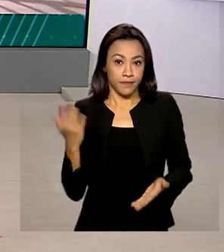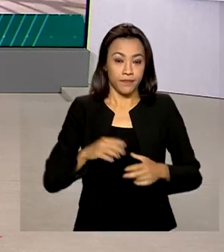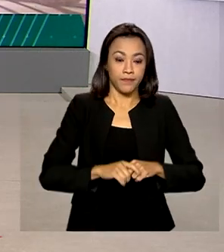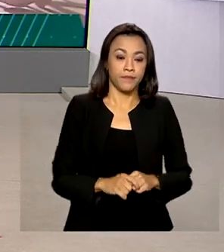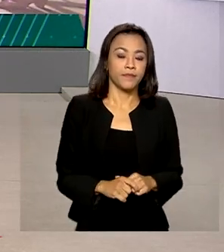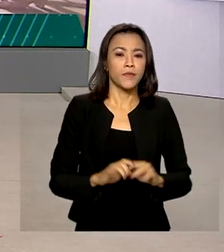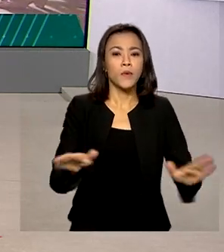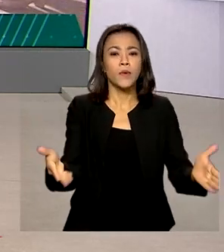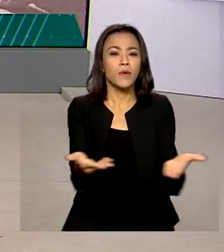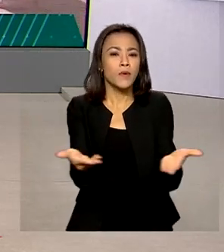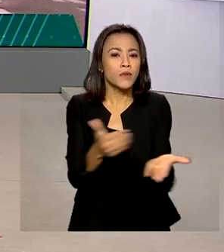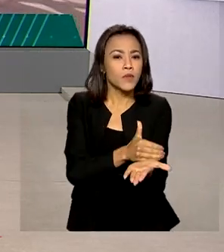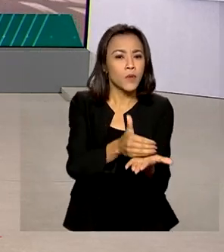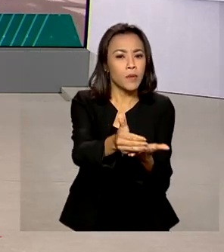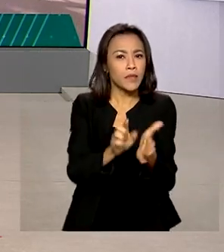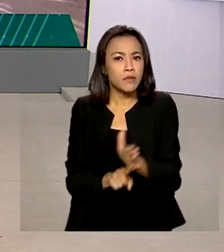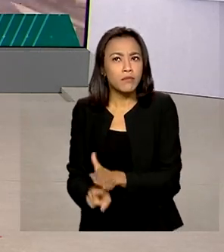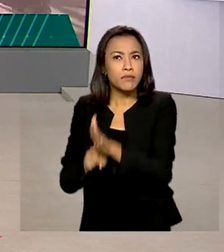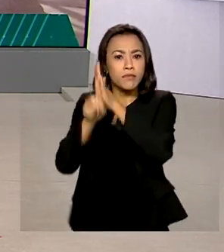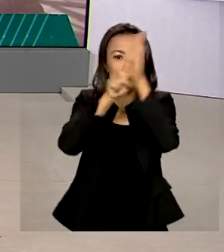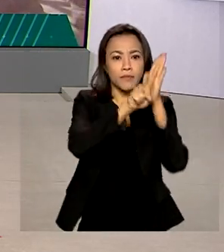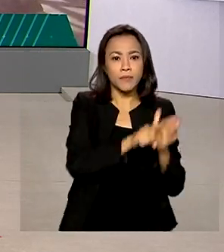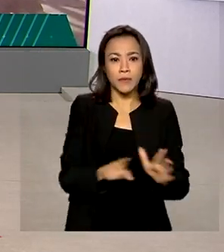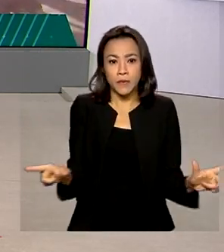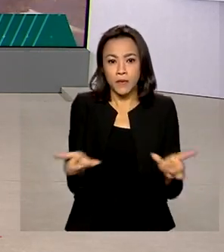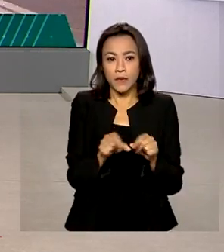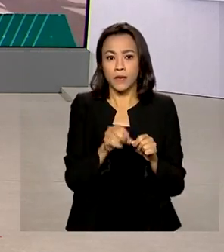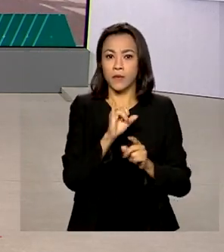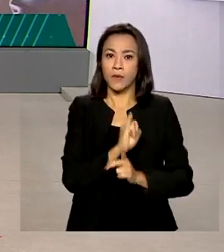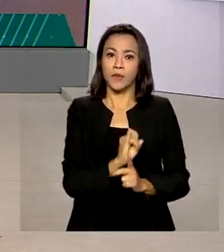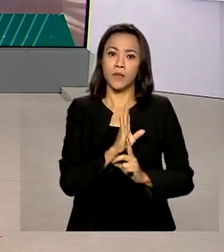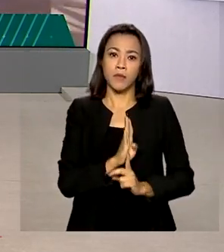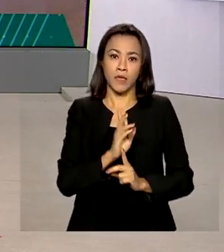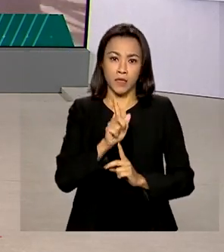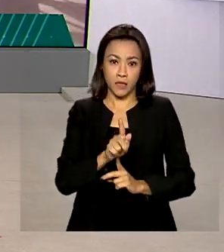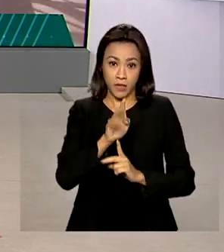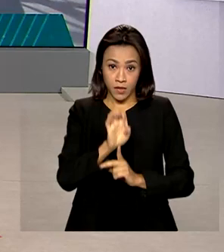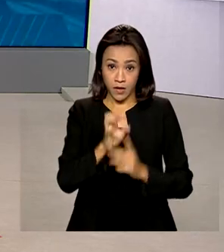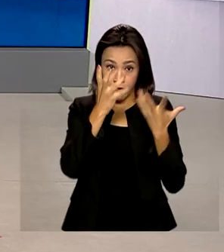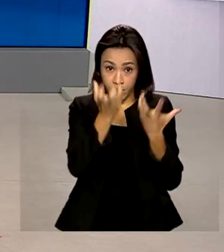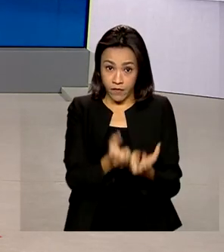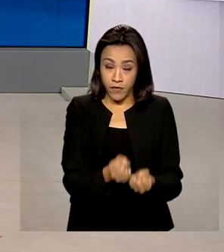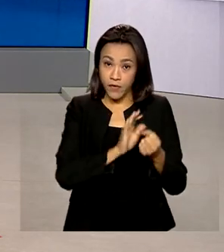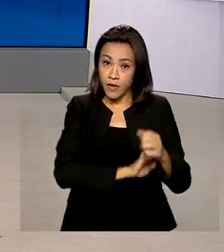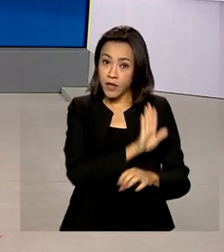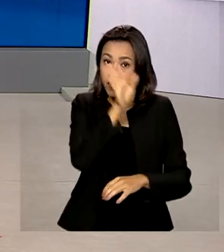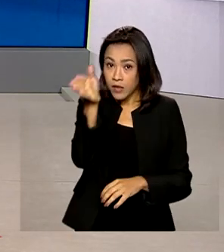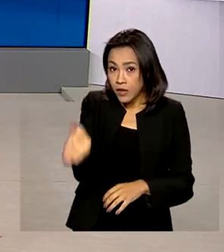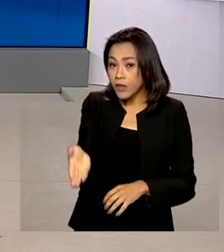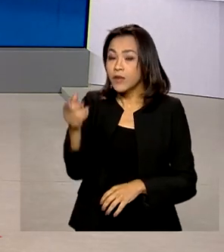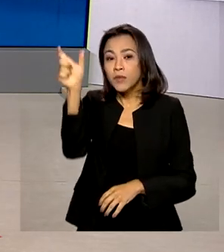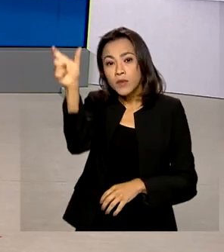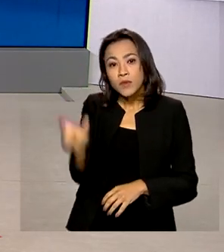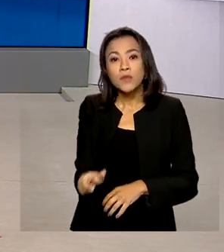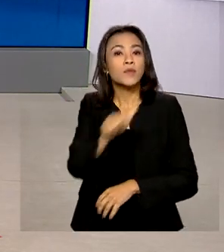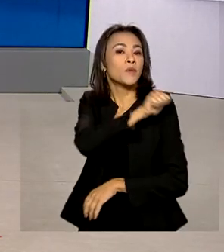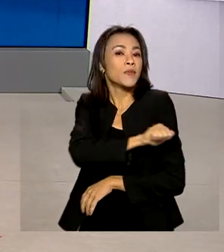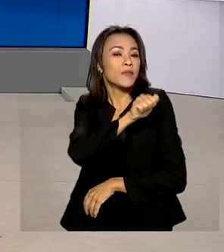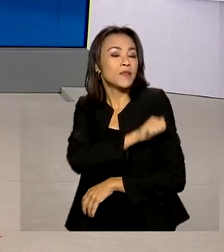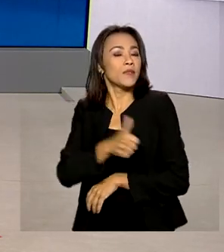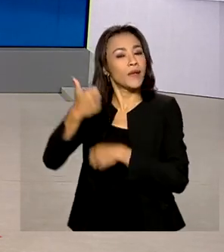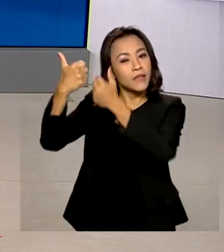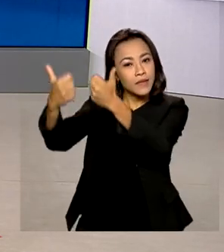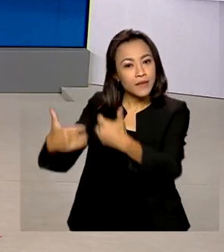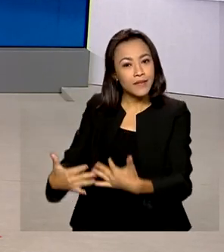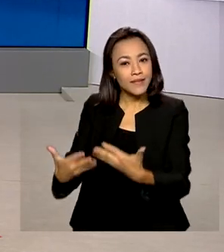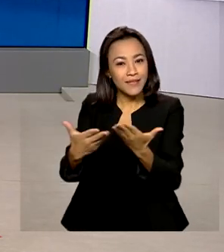Começa hoje o Censo Demográfico 2022 do IBGE. Vamos ao Rio de Janeiro conversar com Cláudia Boiunga. Ela traz ao vivo as informações para